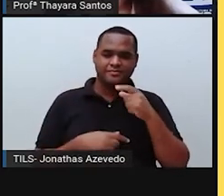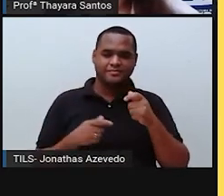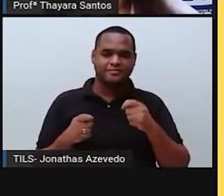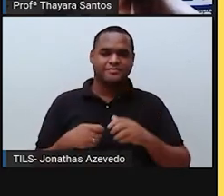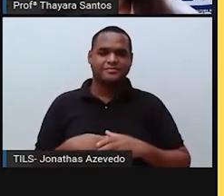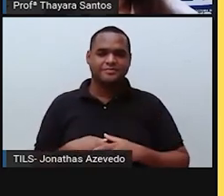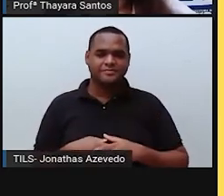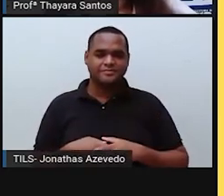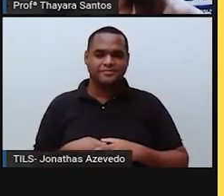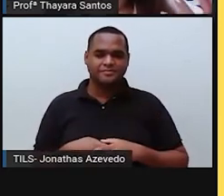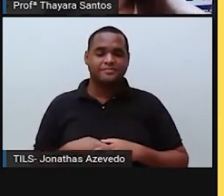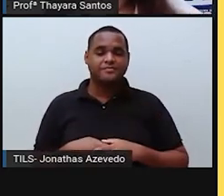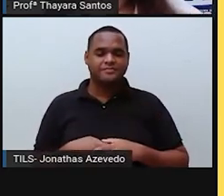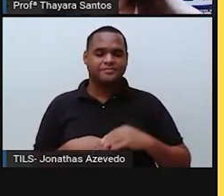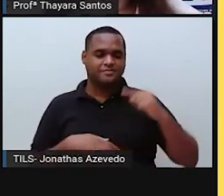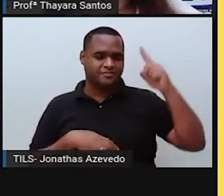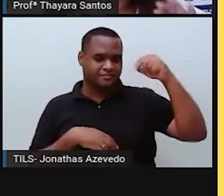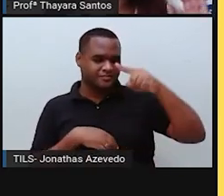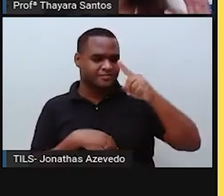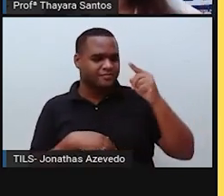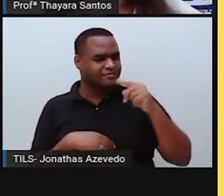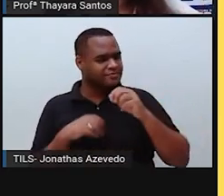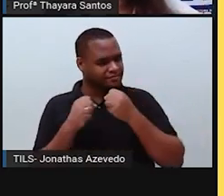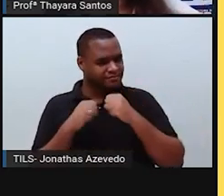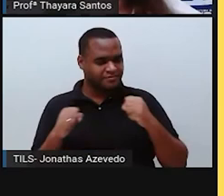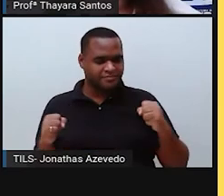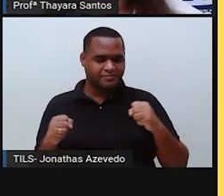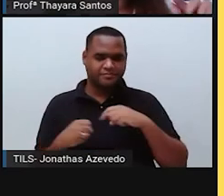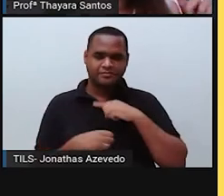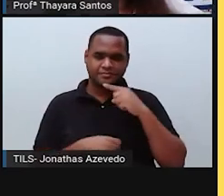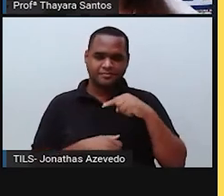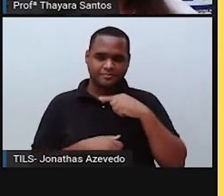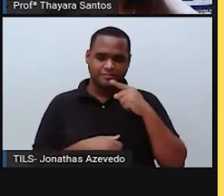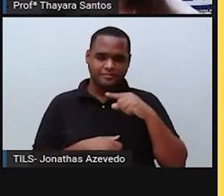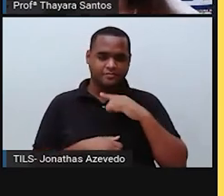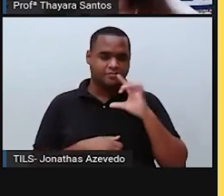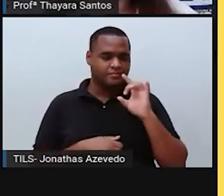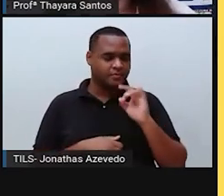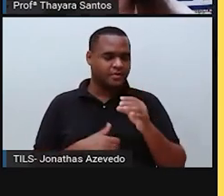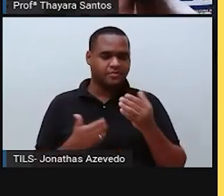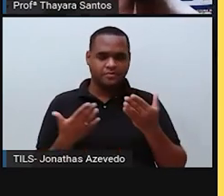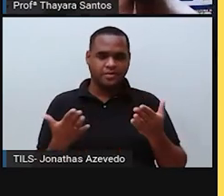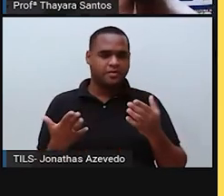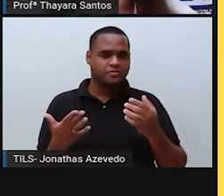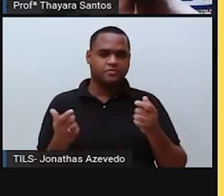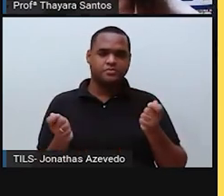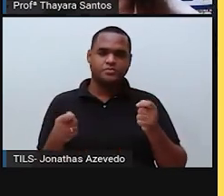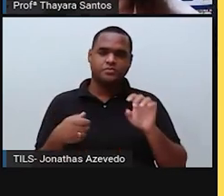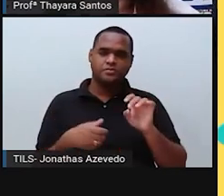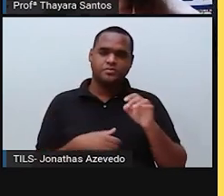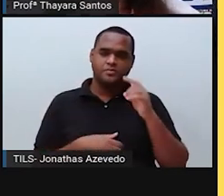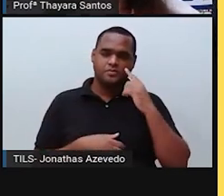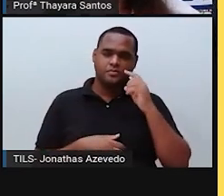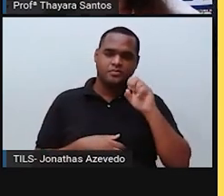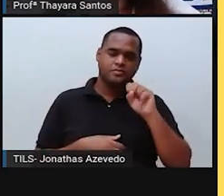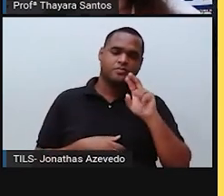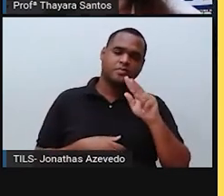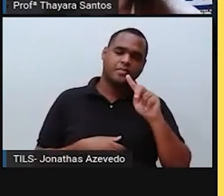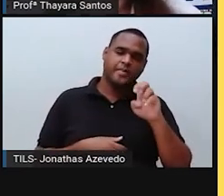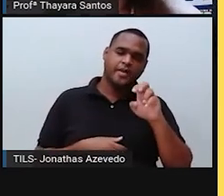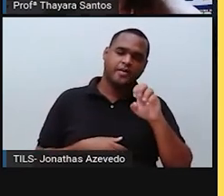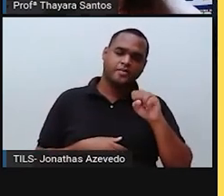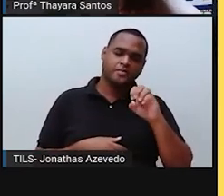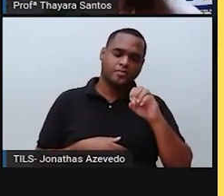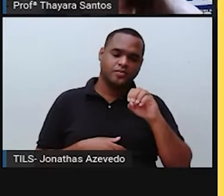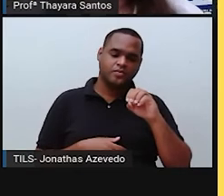uma altitude muito grande e eles não conseguem passar. Somente os aviões que são chamados de supersônicos, que são esses aqui,